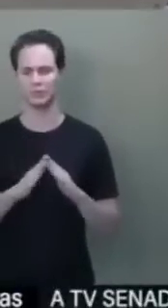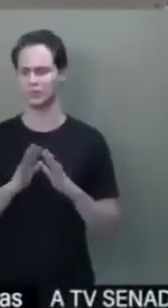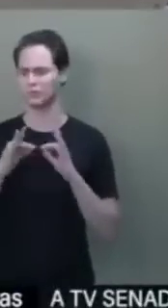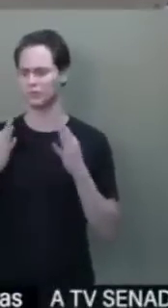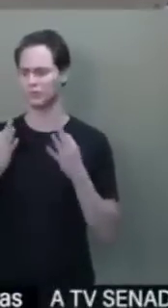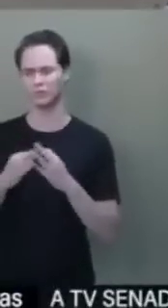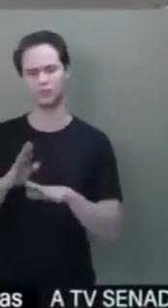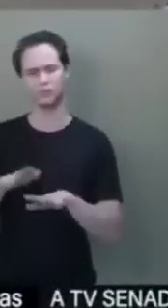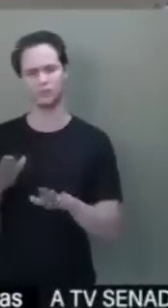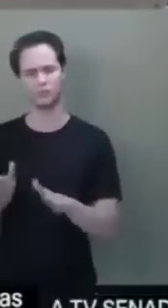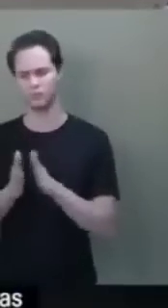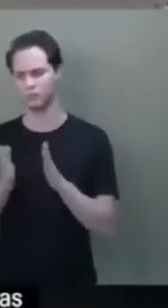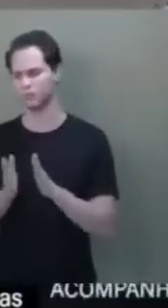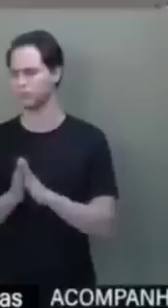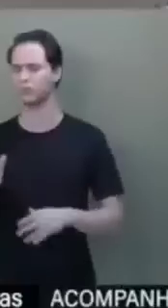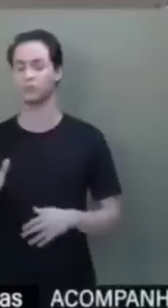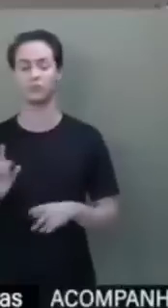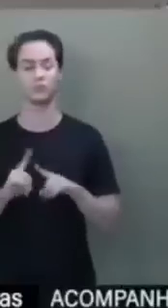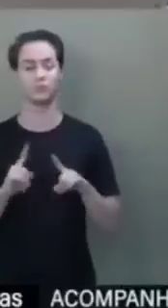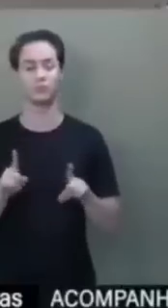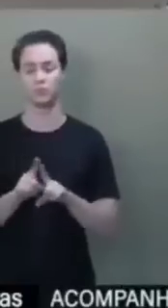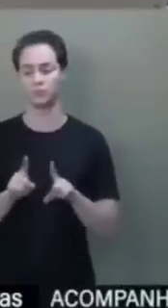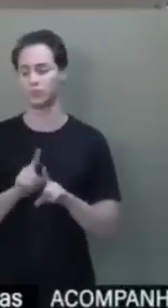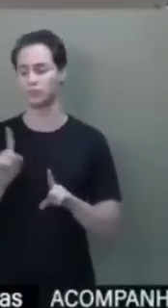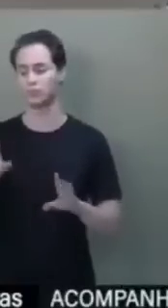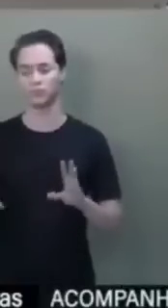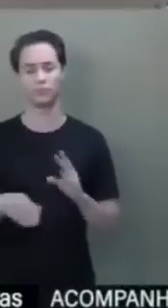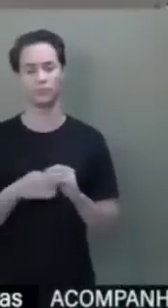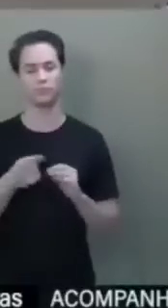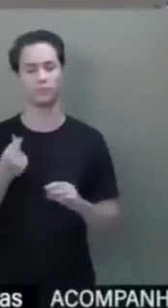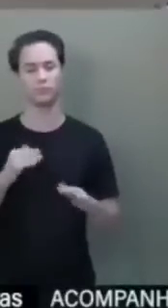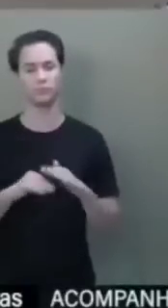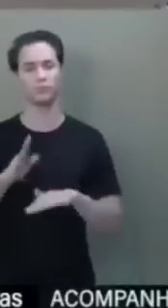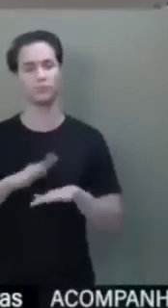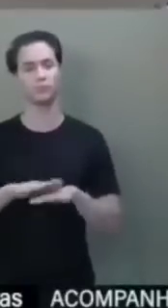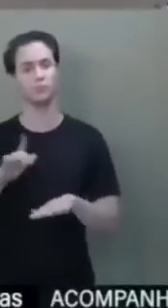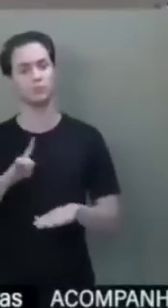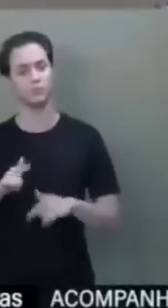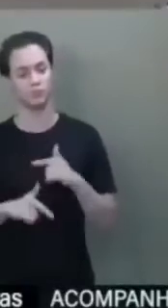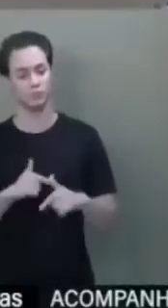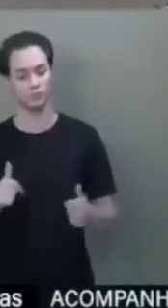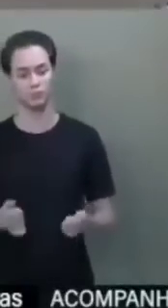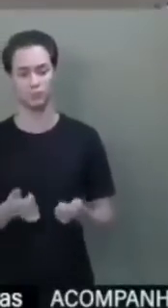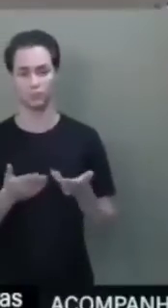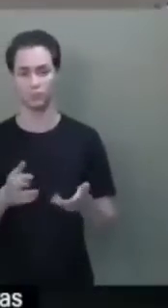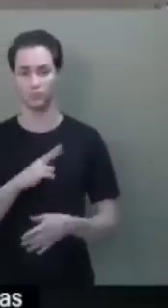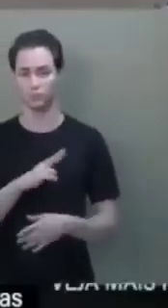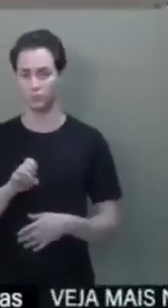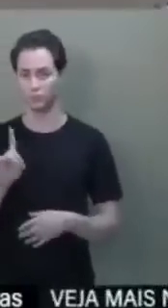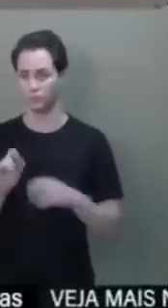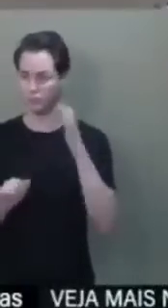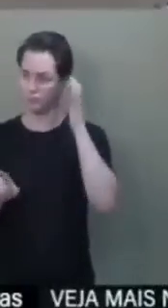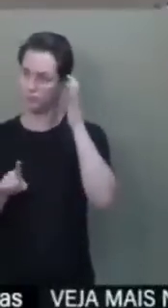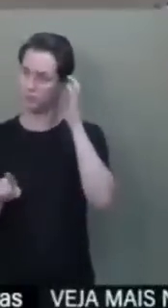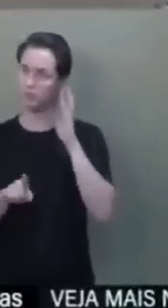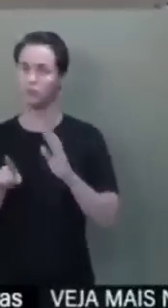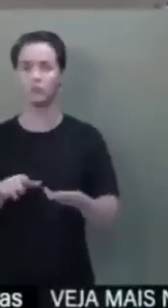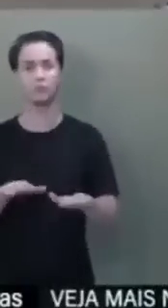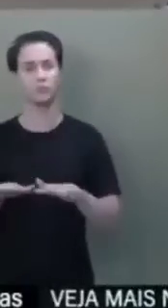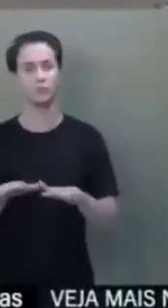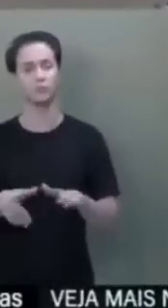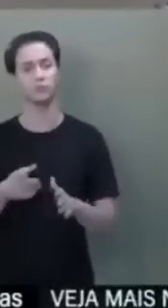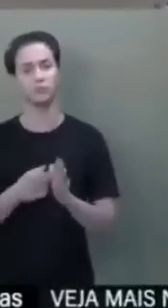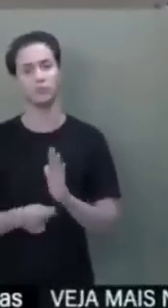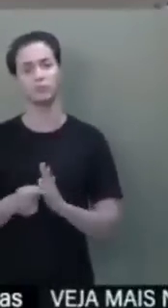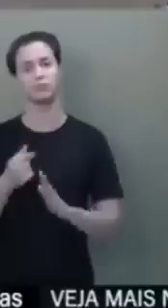carentes do país, como é um dos investimentos que mais gera o emprego, renda, e que mais movimenta a economia